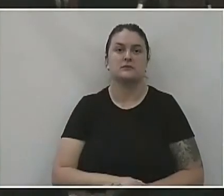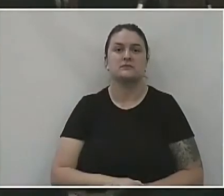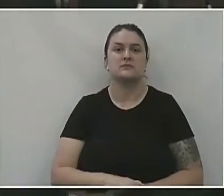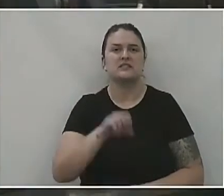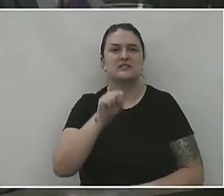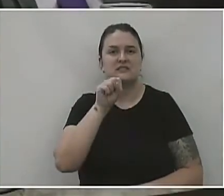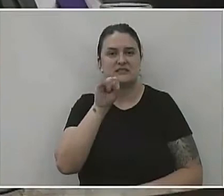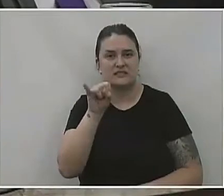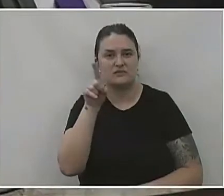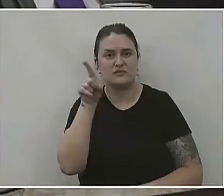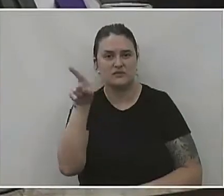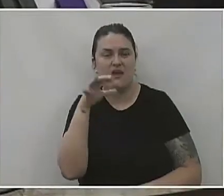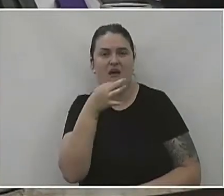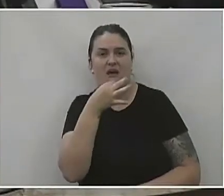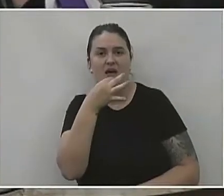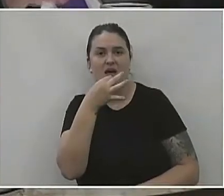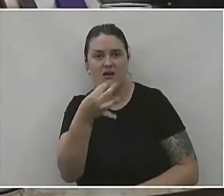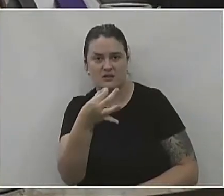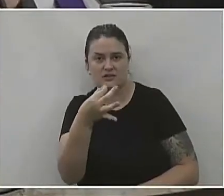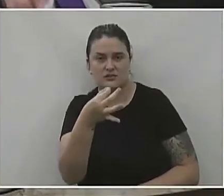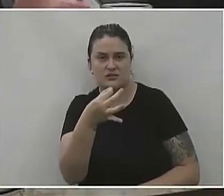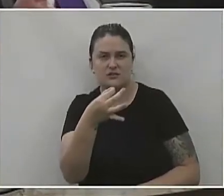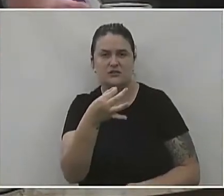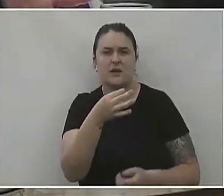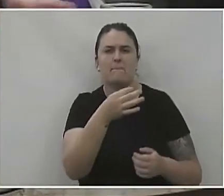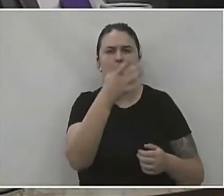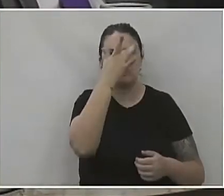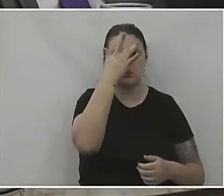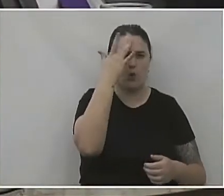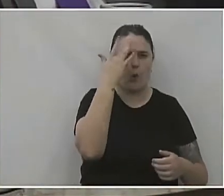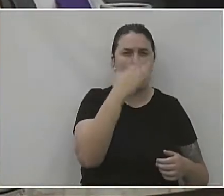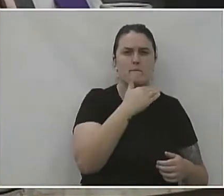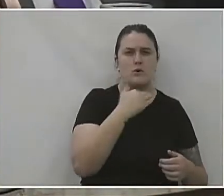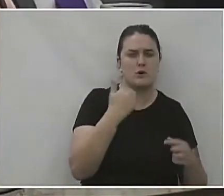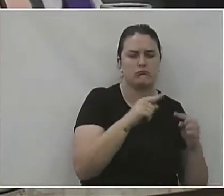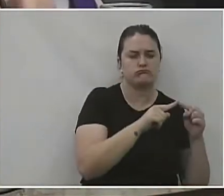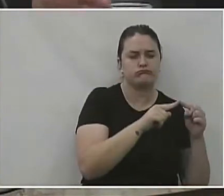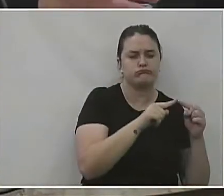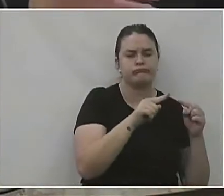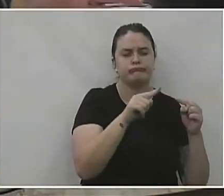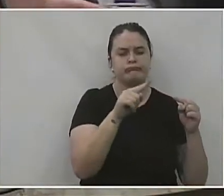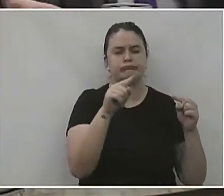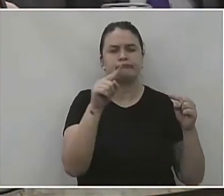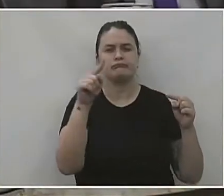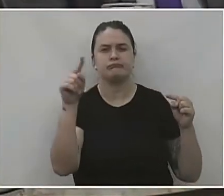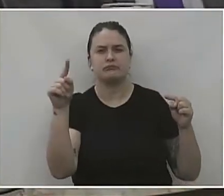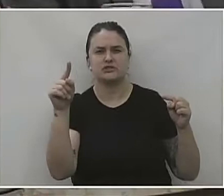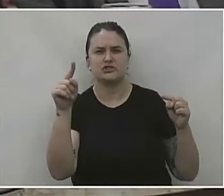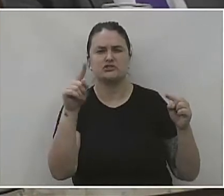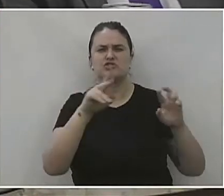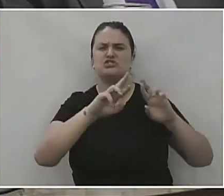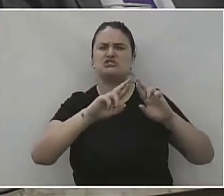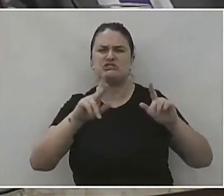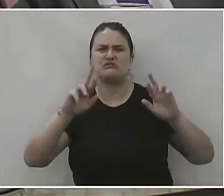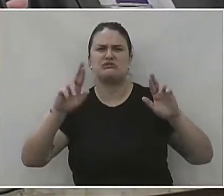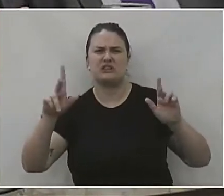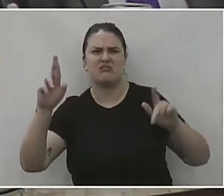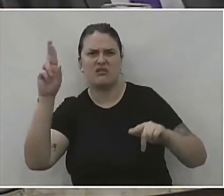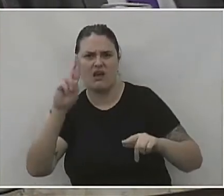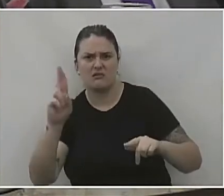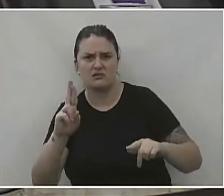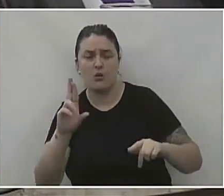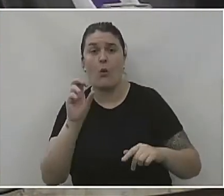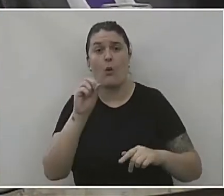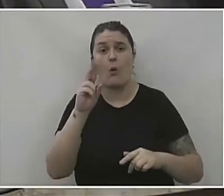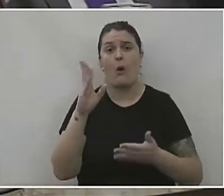se o senhor acha que essa questão, né, do aumento de números de mortes é por conta, né, de vários motivos ou como estava sendo